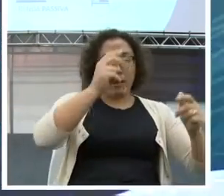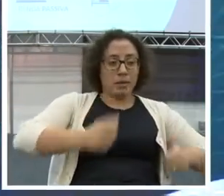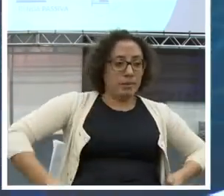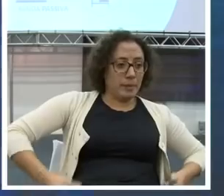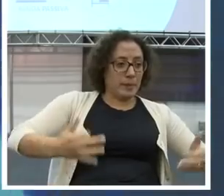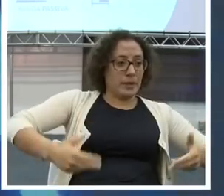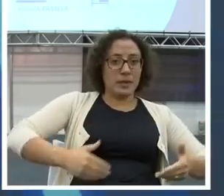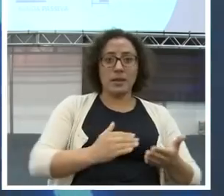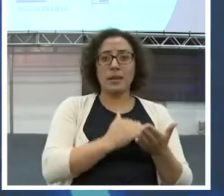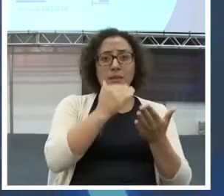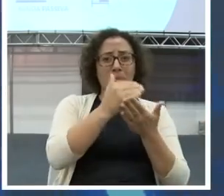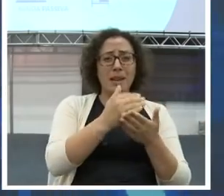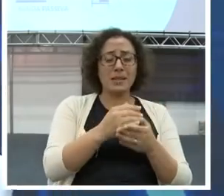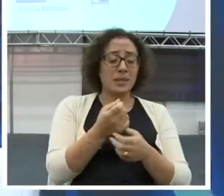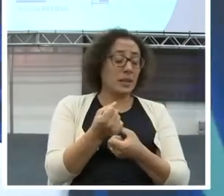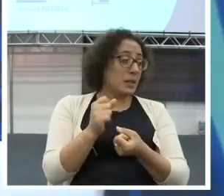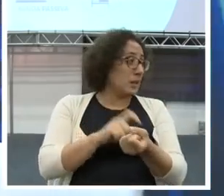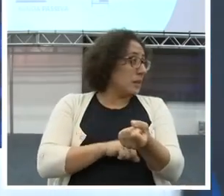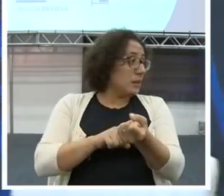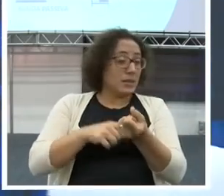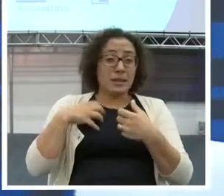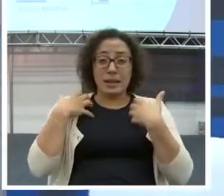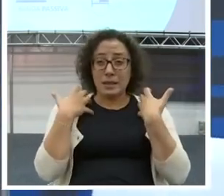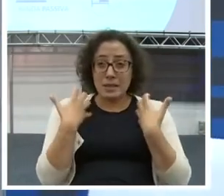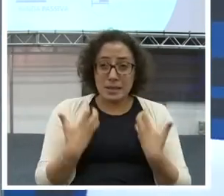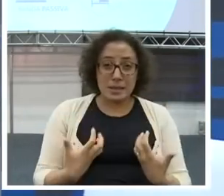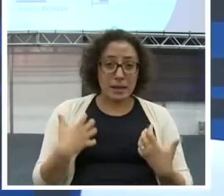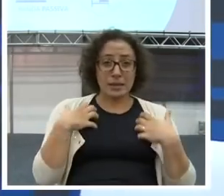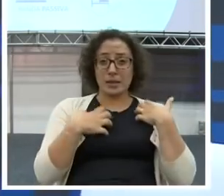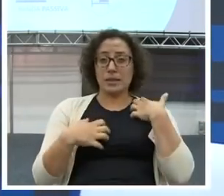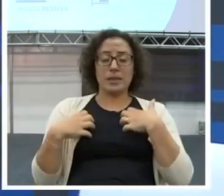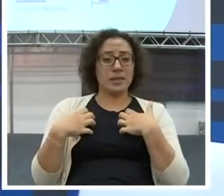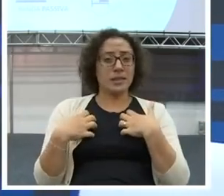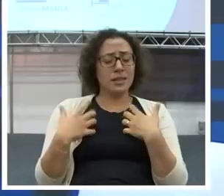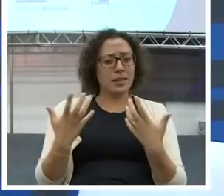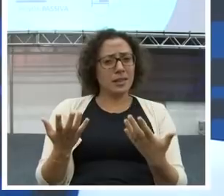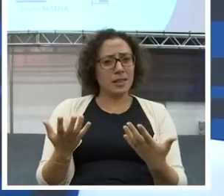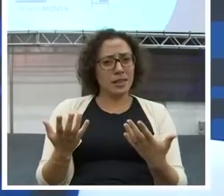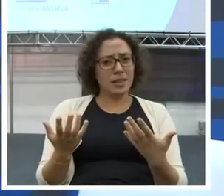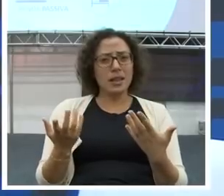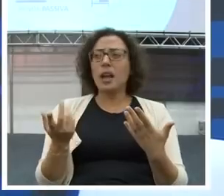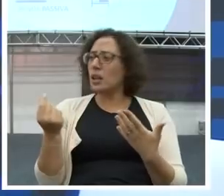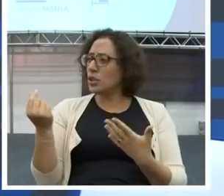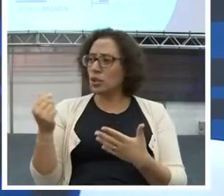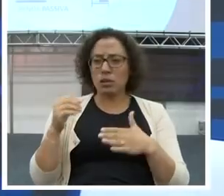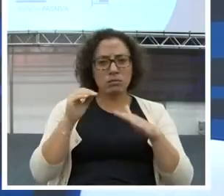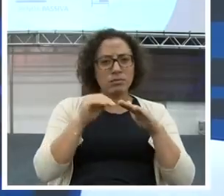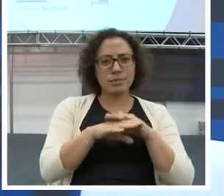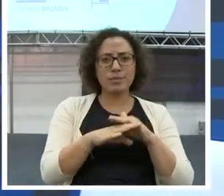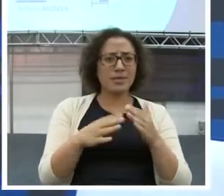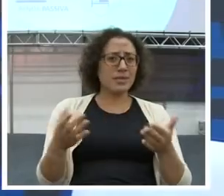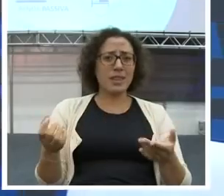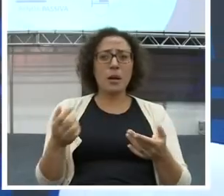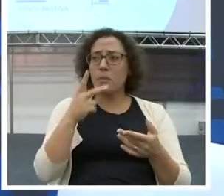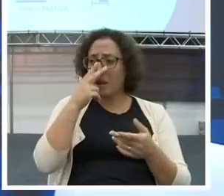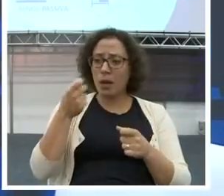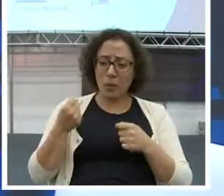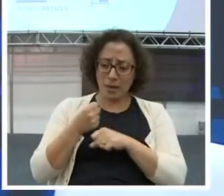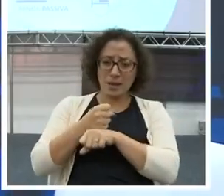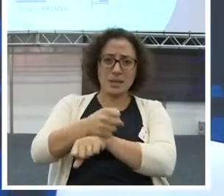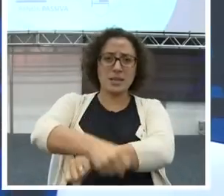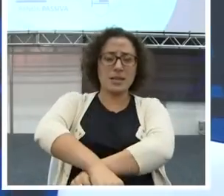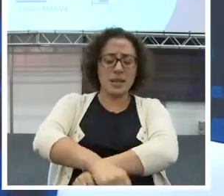mais, vai ter estresse. Vai se cansar mais. E não está trabalhando a riqueza. Está trabalhando a escravidão do dinheiro.